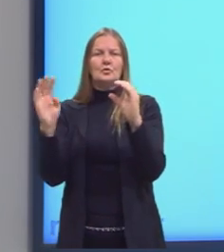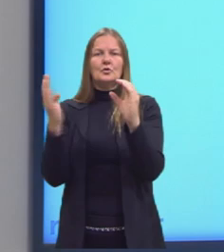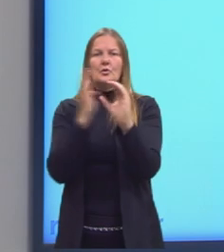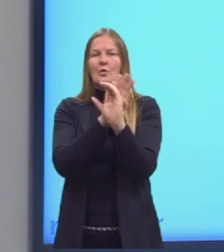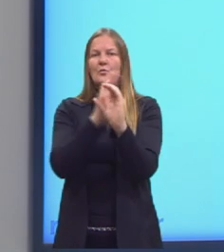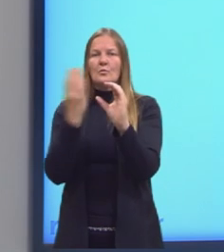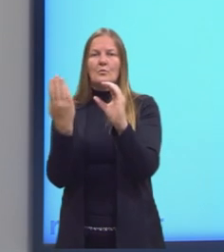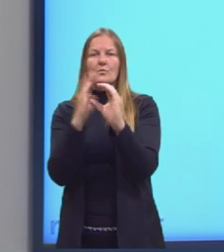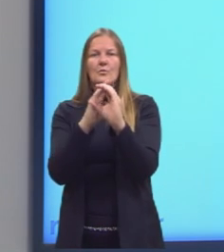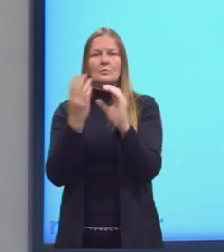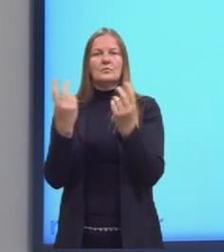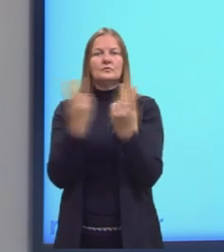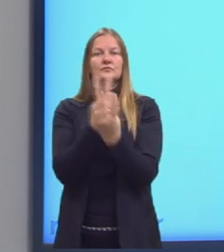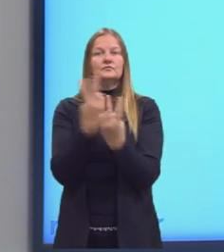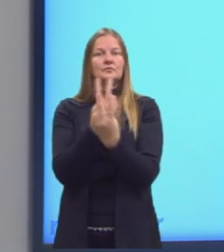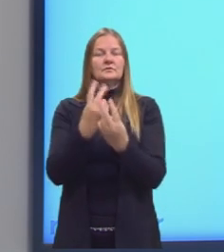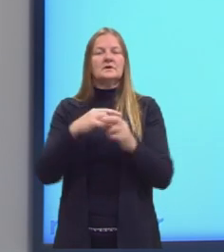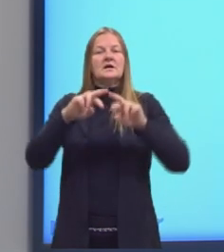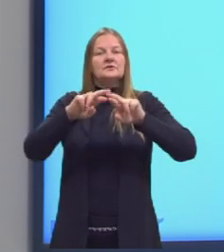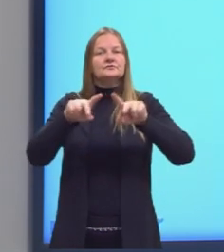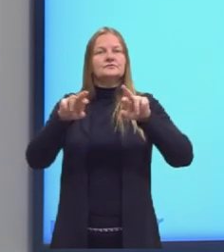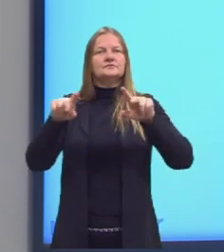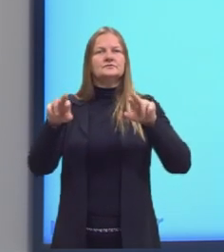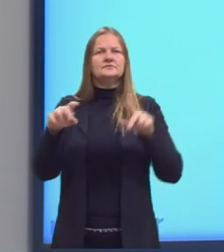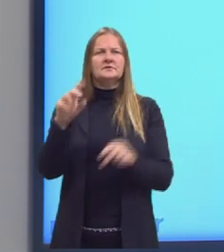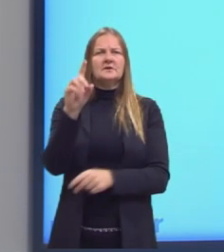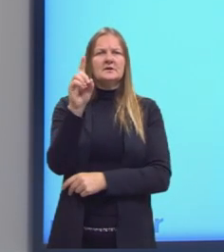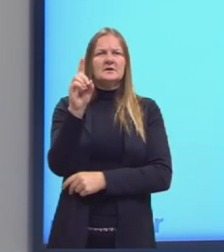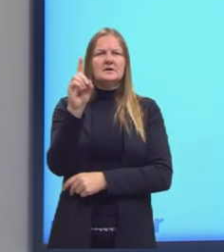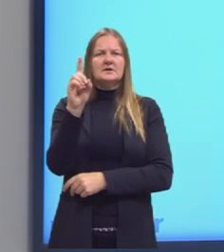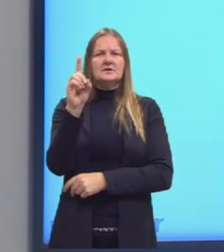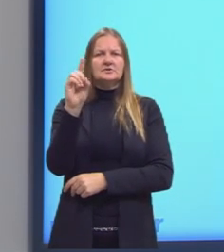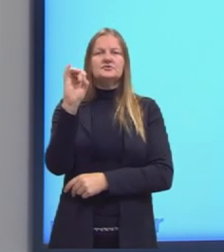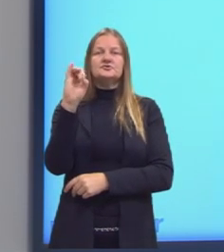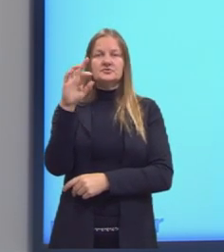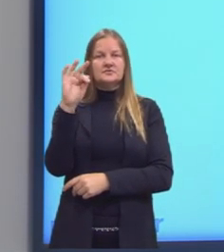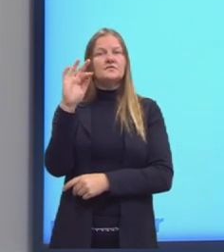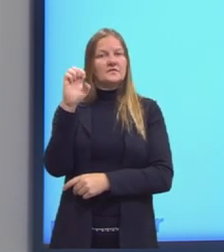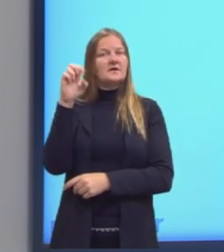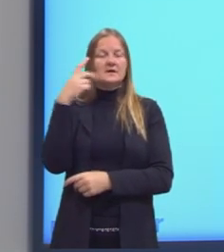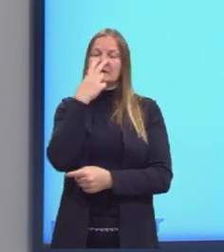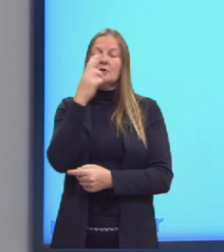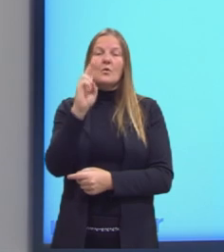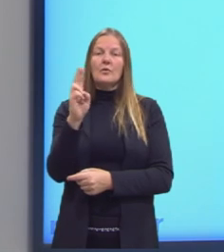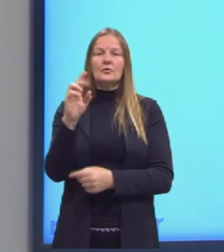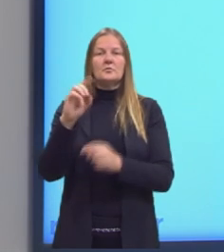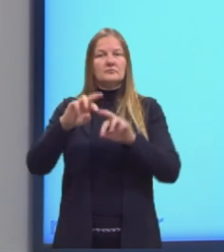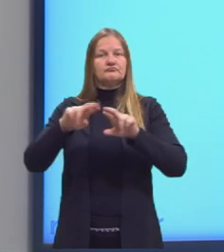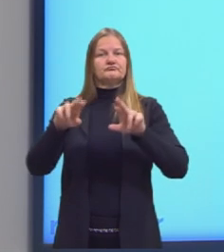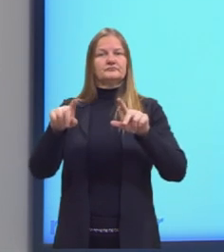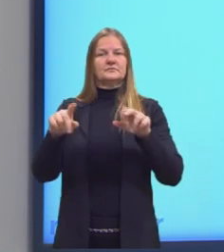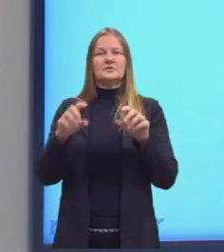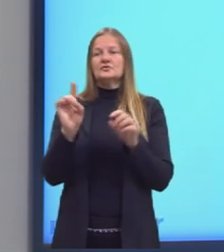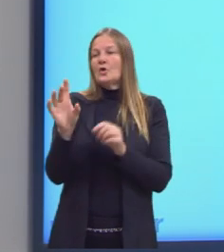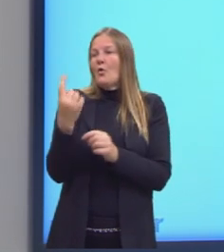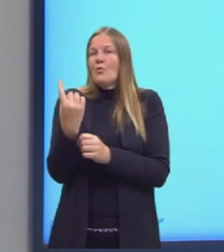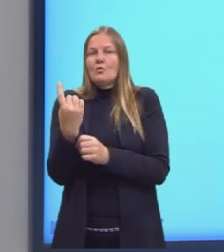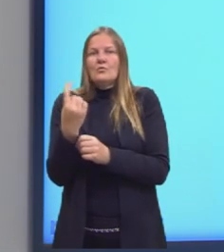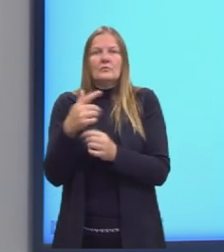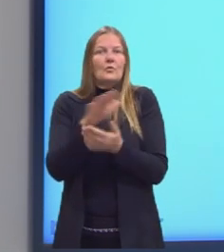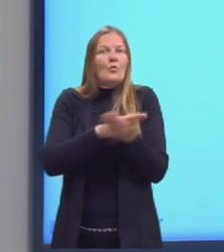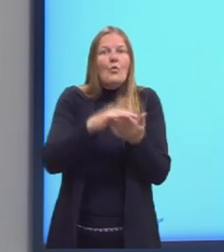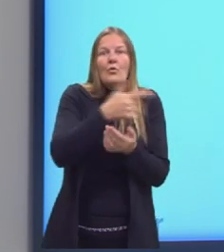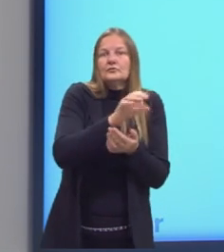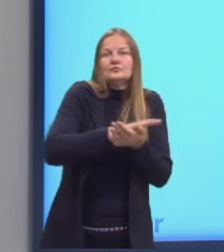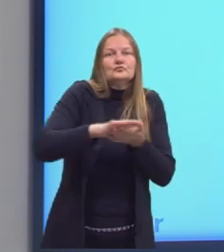E a diferença, o conjunto formado por elementos que pertencem a somente um dos conjuntos. Eu sei que, às vezes,